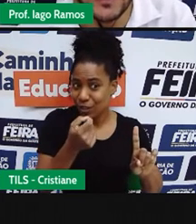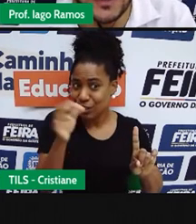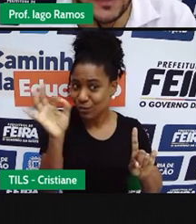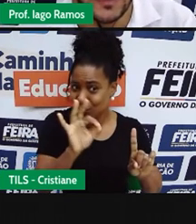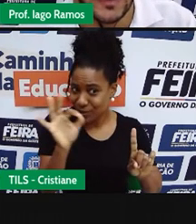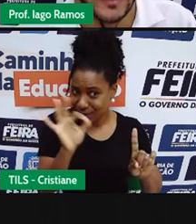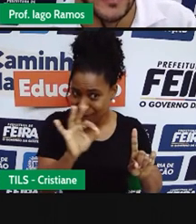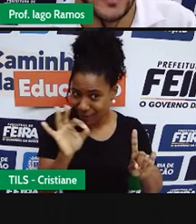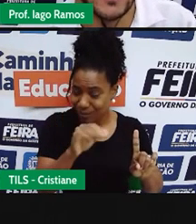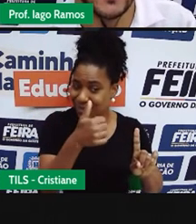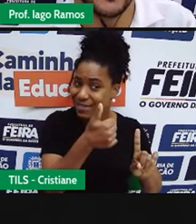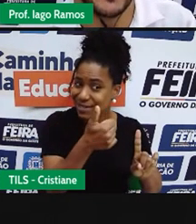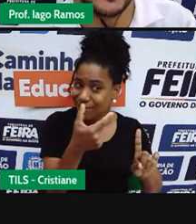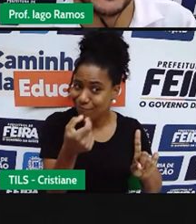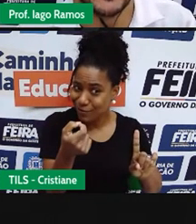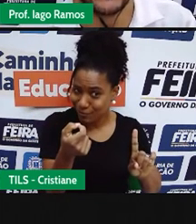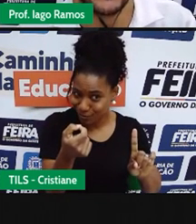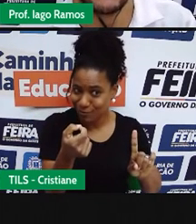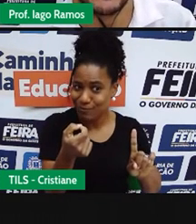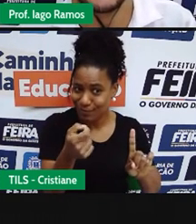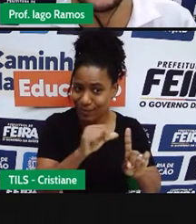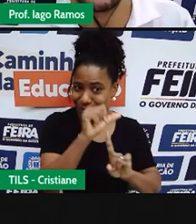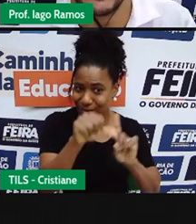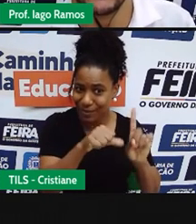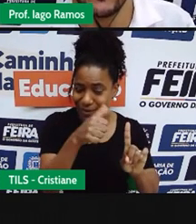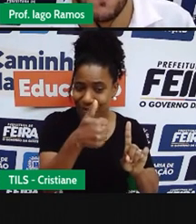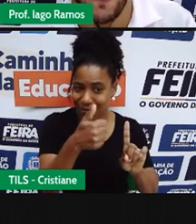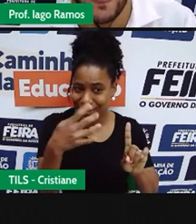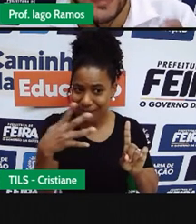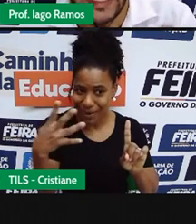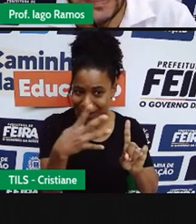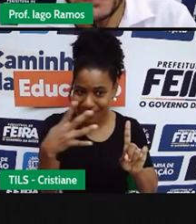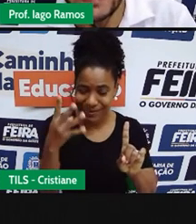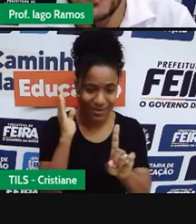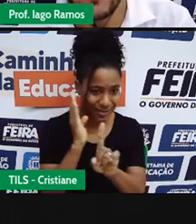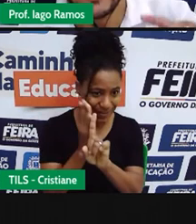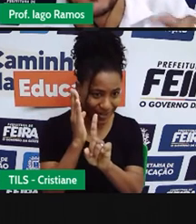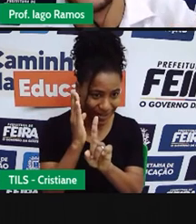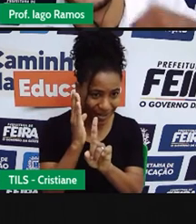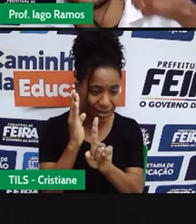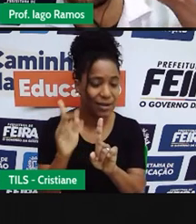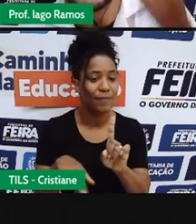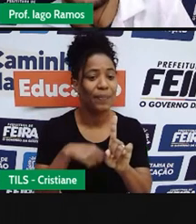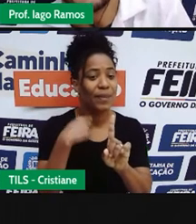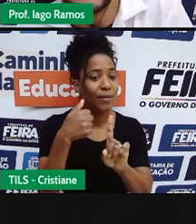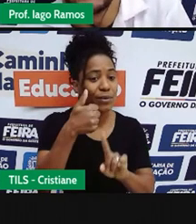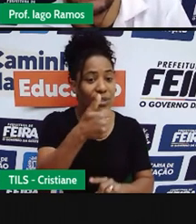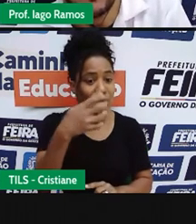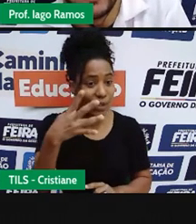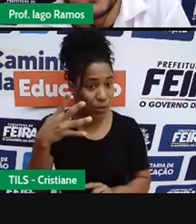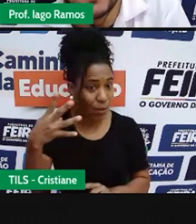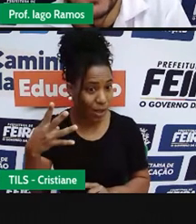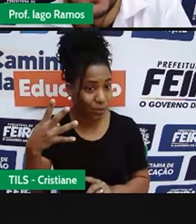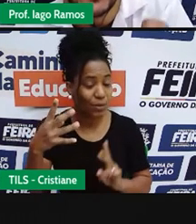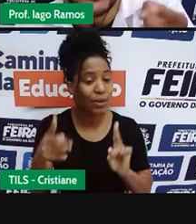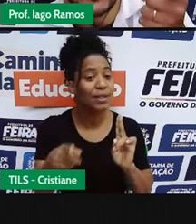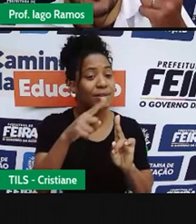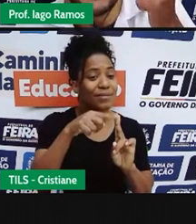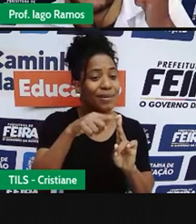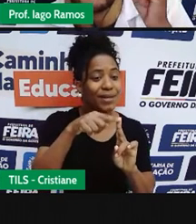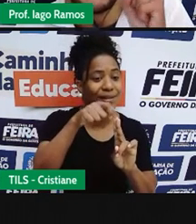120, isso vira 144. Esse 144 vai para o segundo mês,